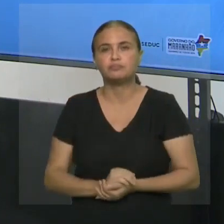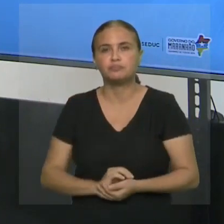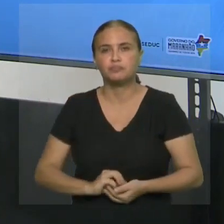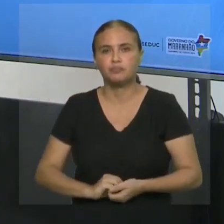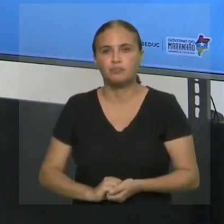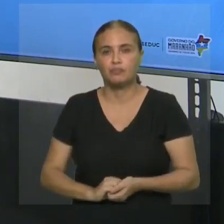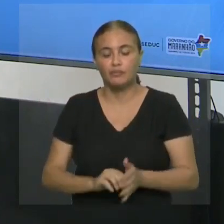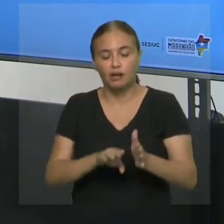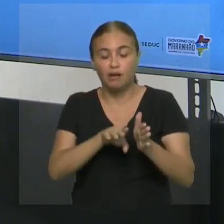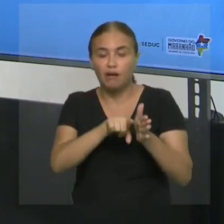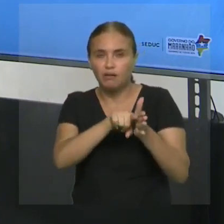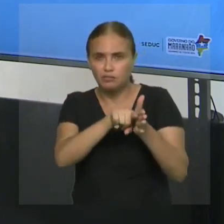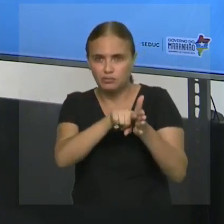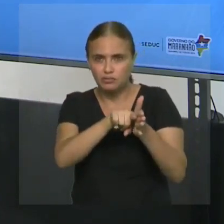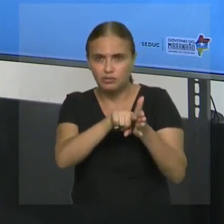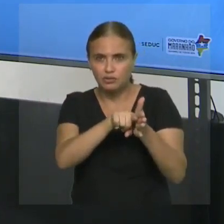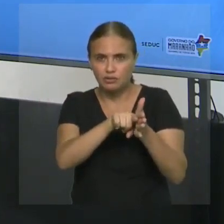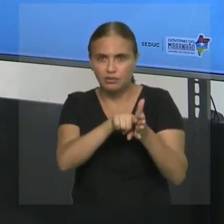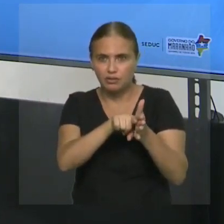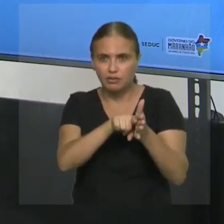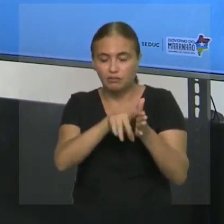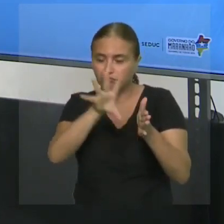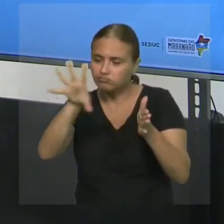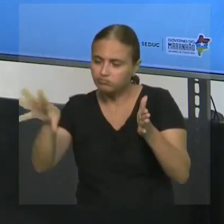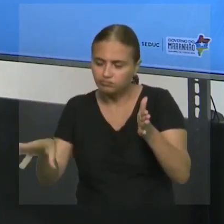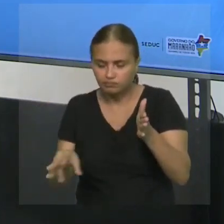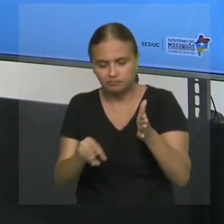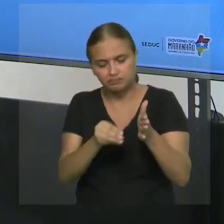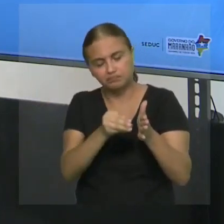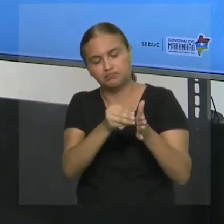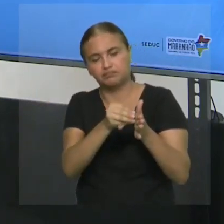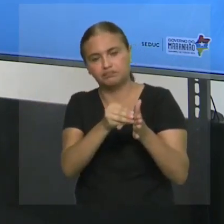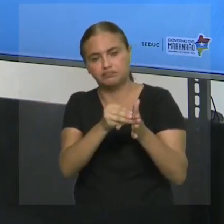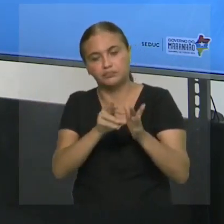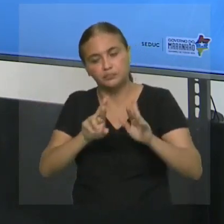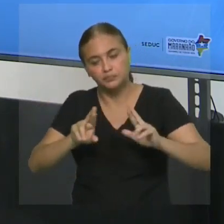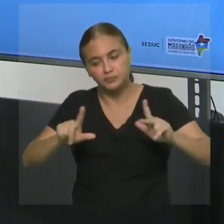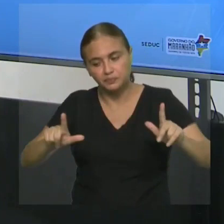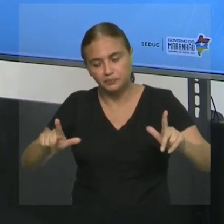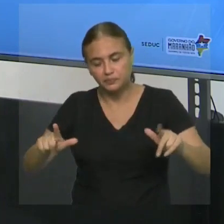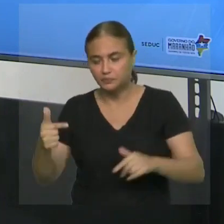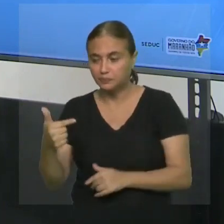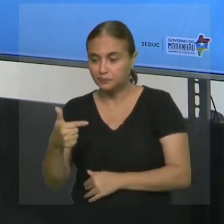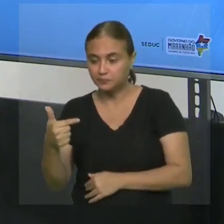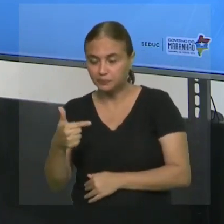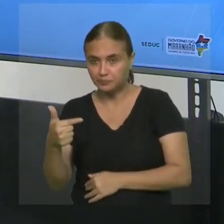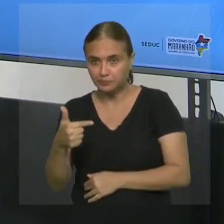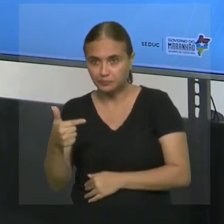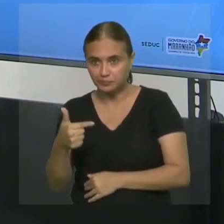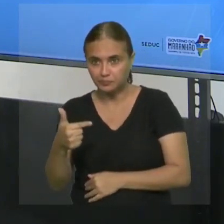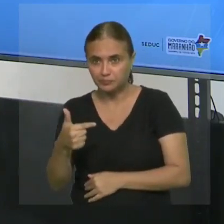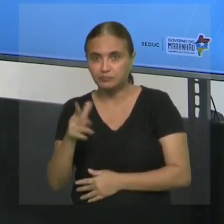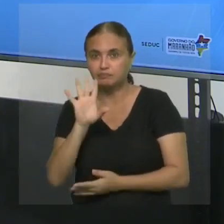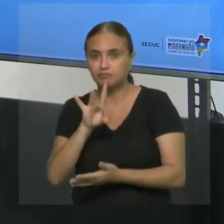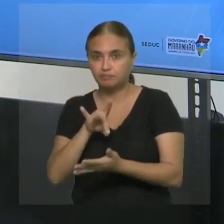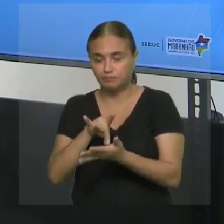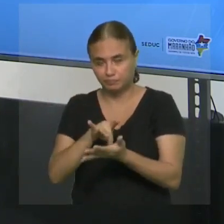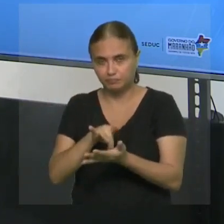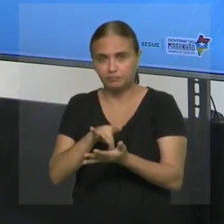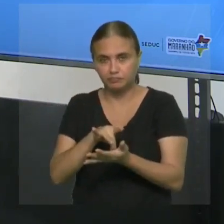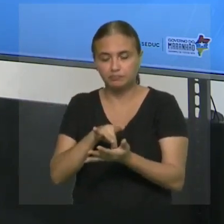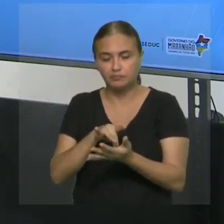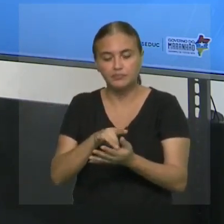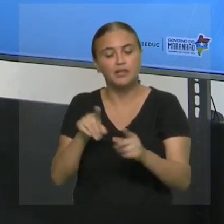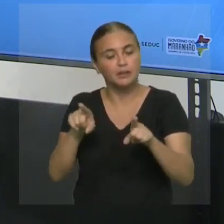Subtrair dos números inteiros, é o mesmo que adicionar o primeiro, com o oposto do segundo. Então, na verdade, mesmo